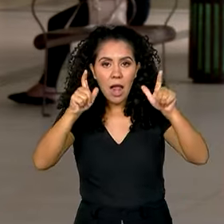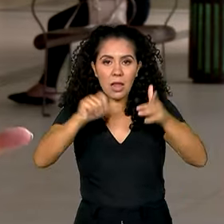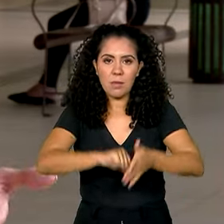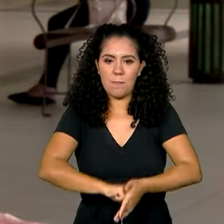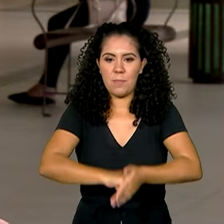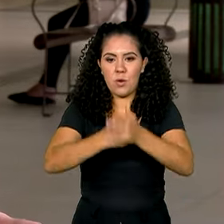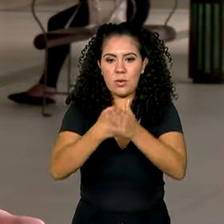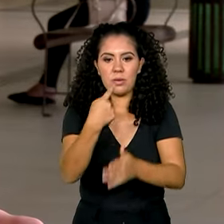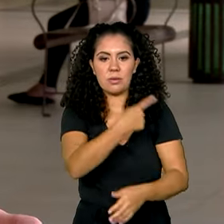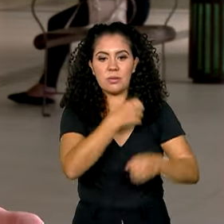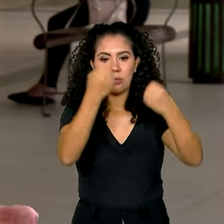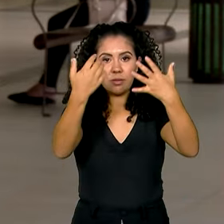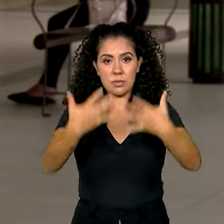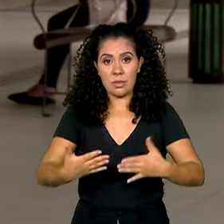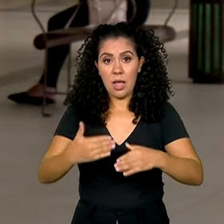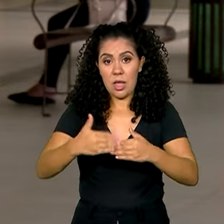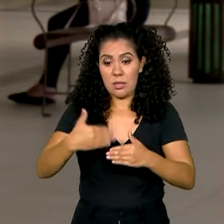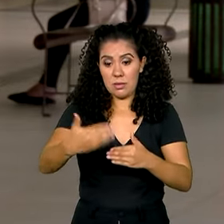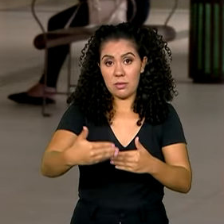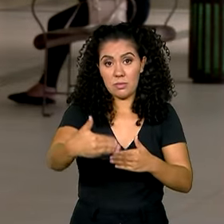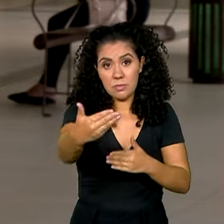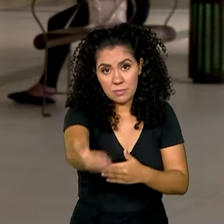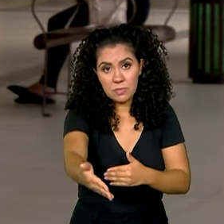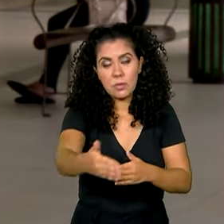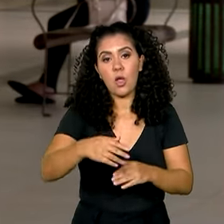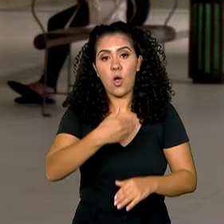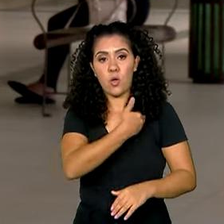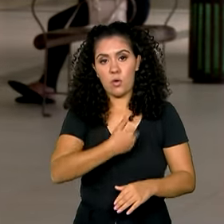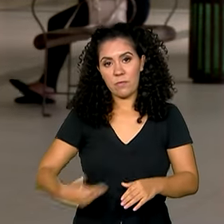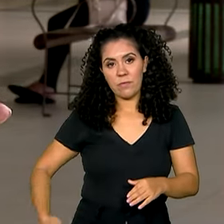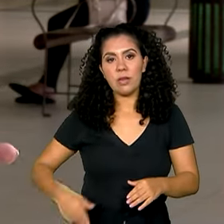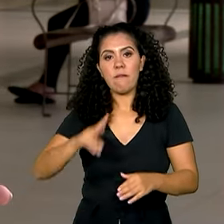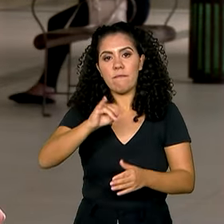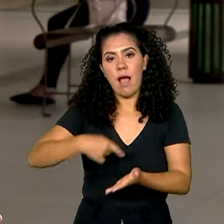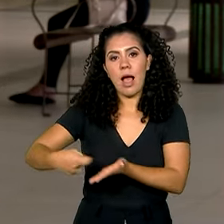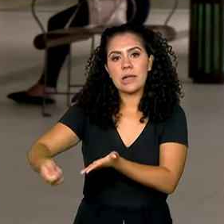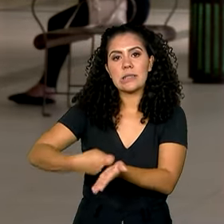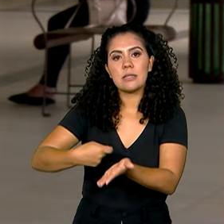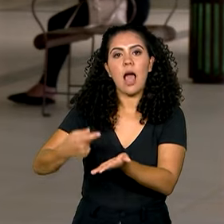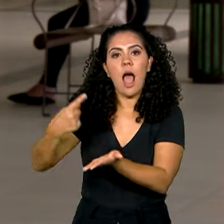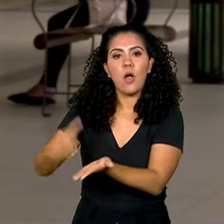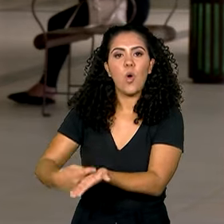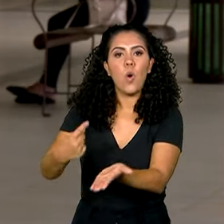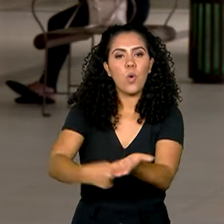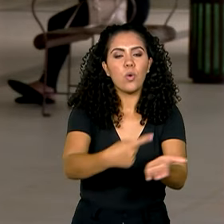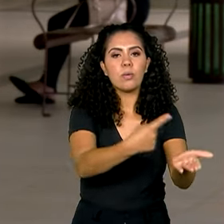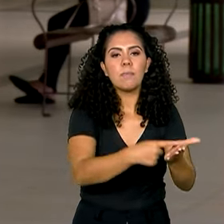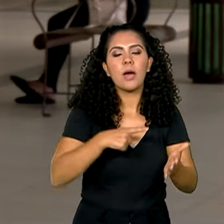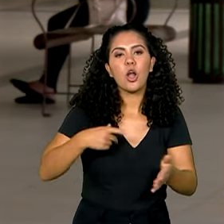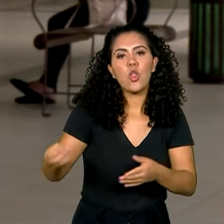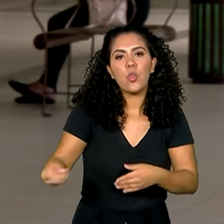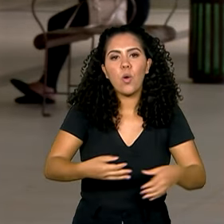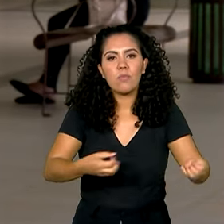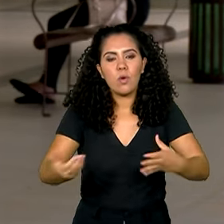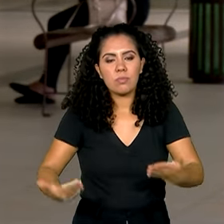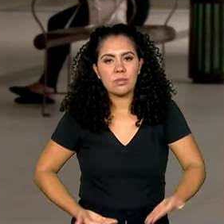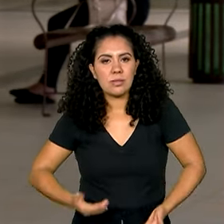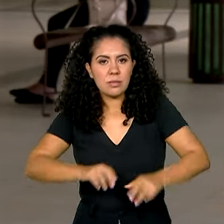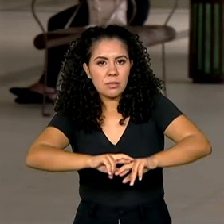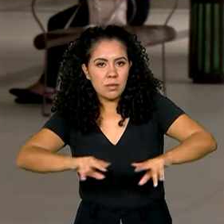Nas próximas semanas, o governo vai assinar novos acordos para que outros serviços também sejam interrompidos de forma